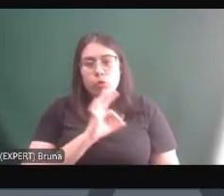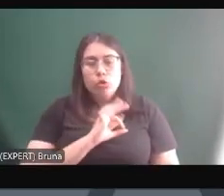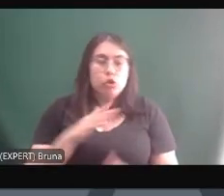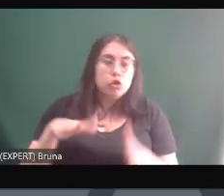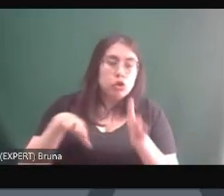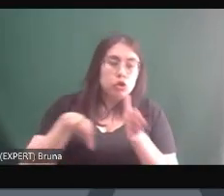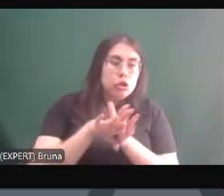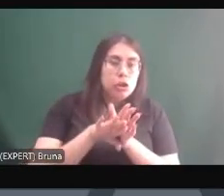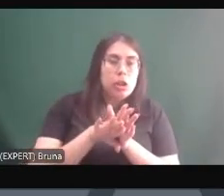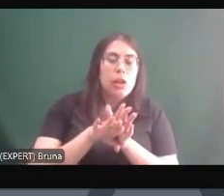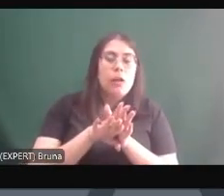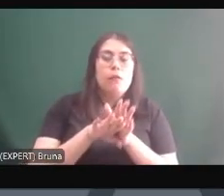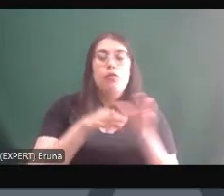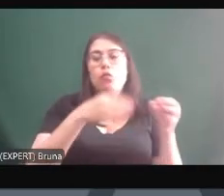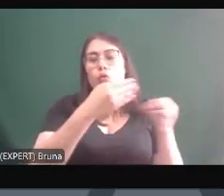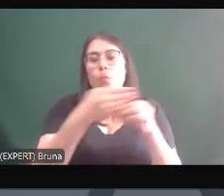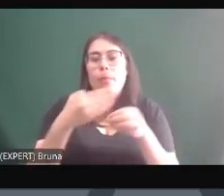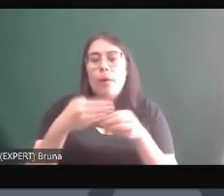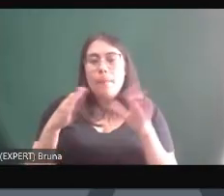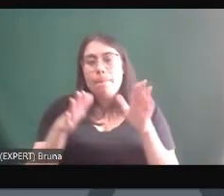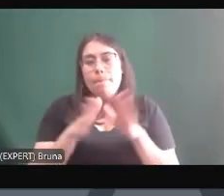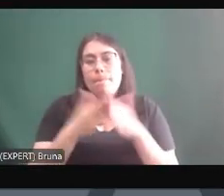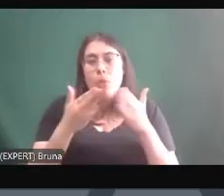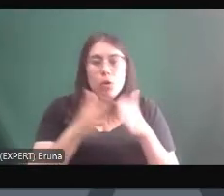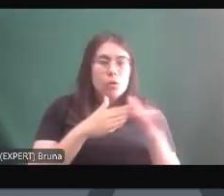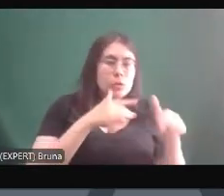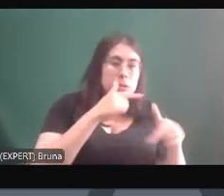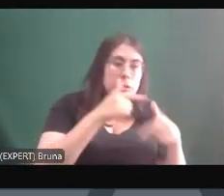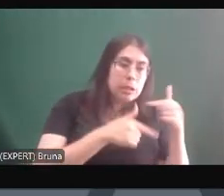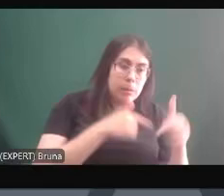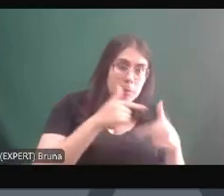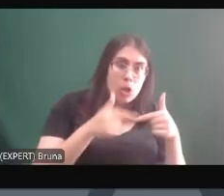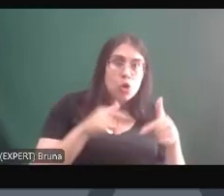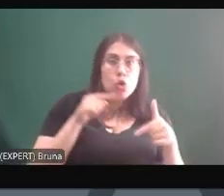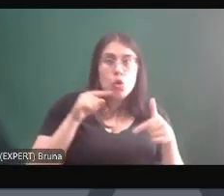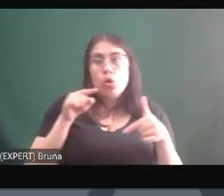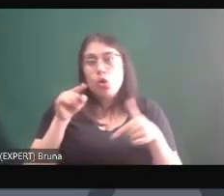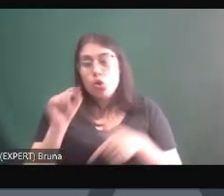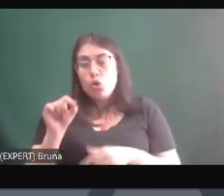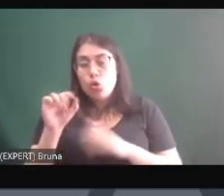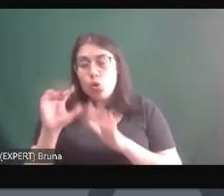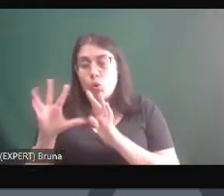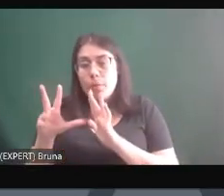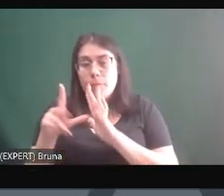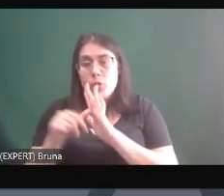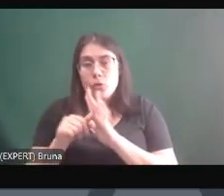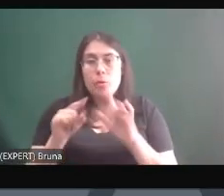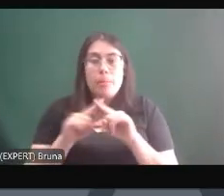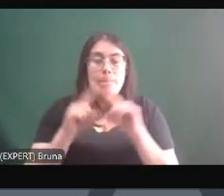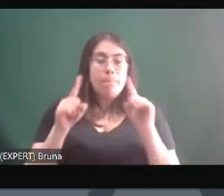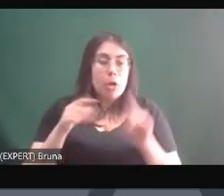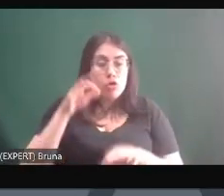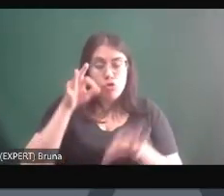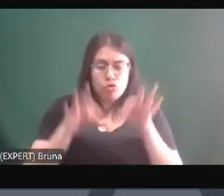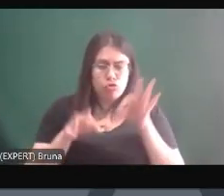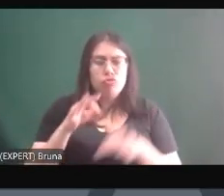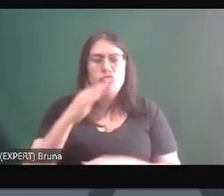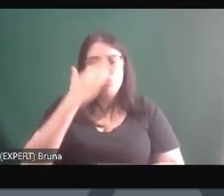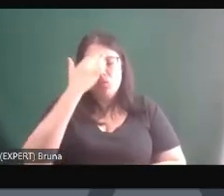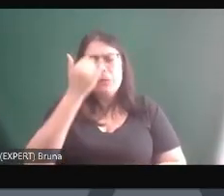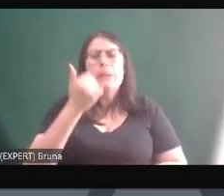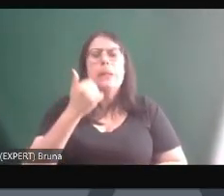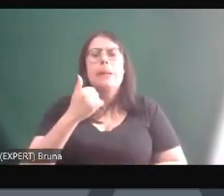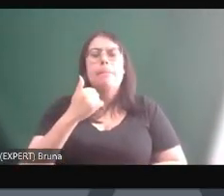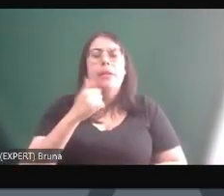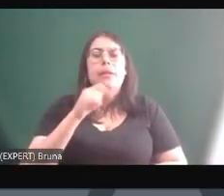nos bairros pobres e não sabia diferenciar trabalhador de bandido e que os justiceiros sim como eles viviam nesses lugares eles sabiam